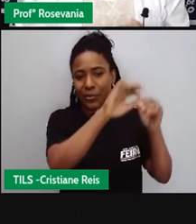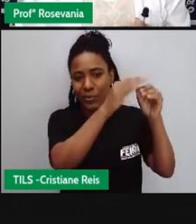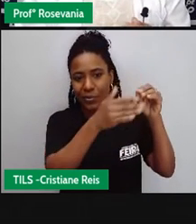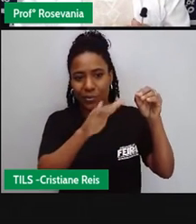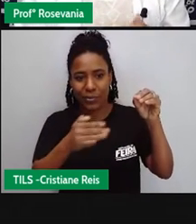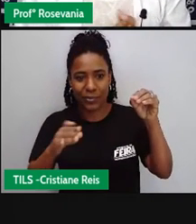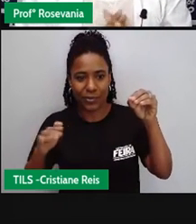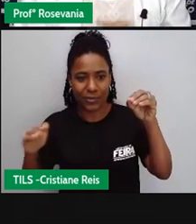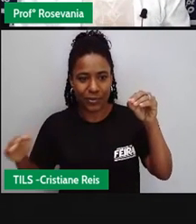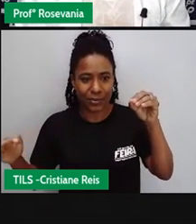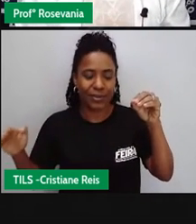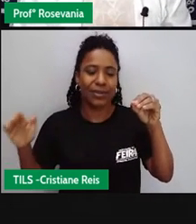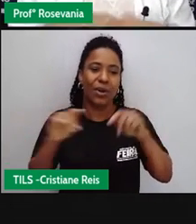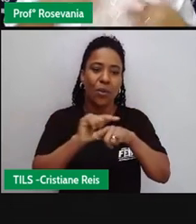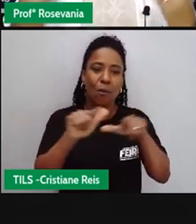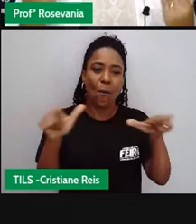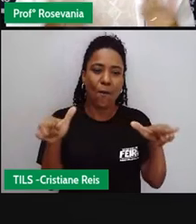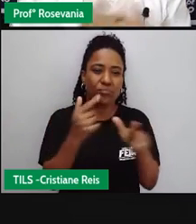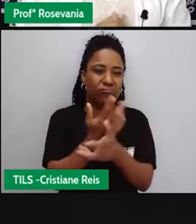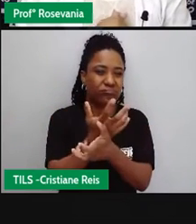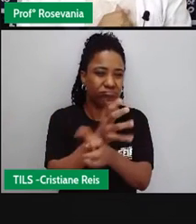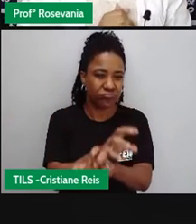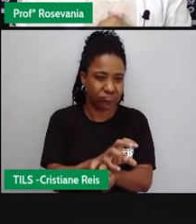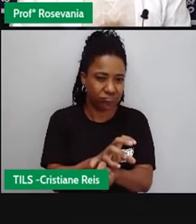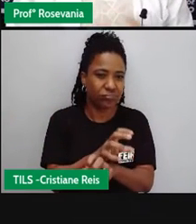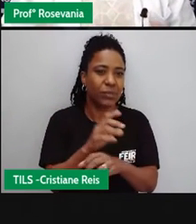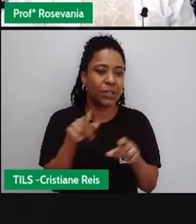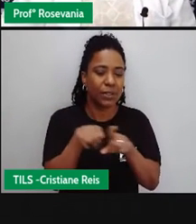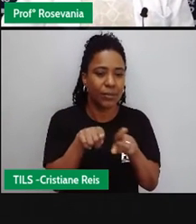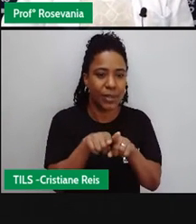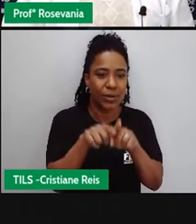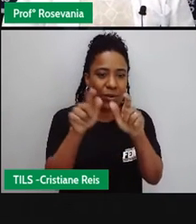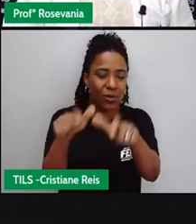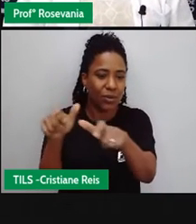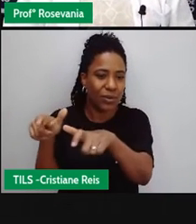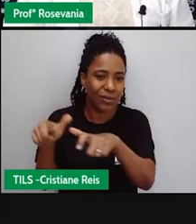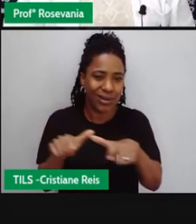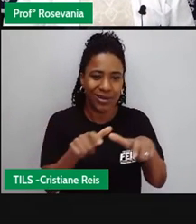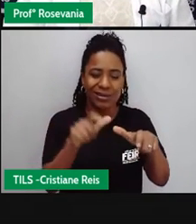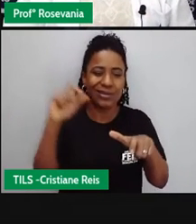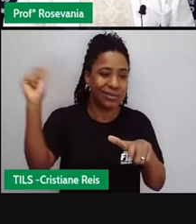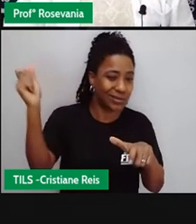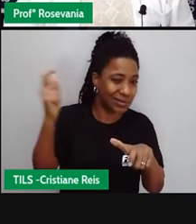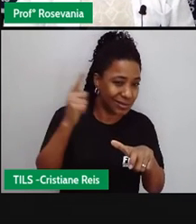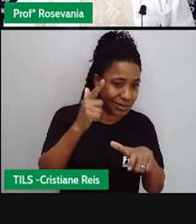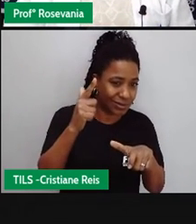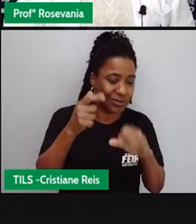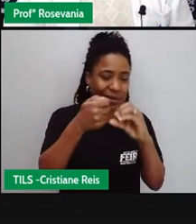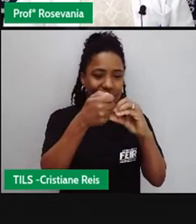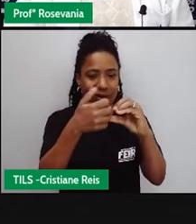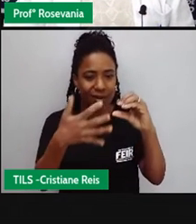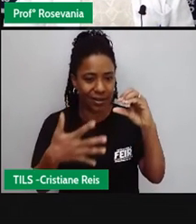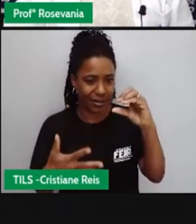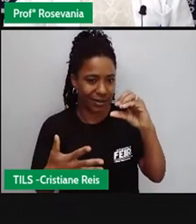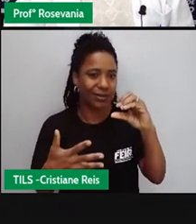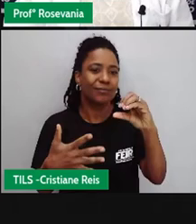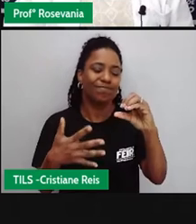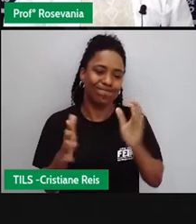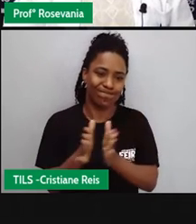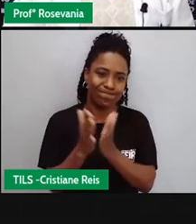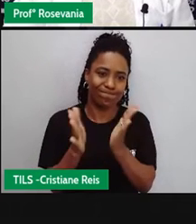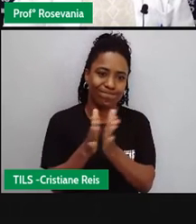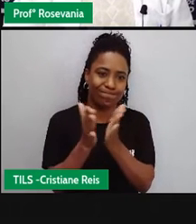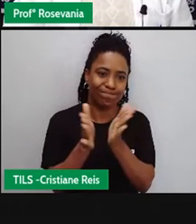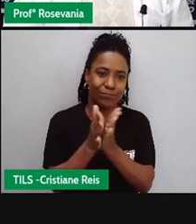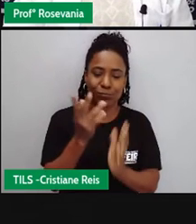processo um pouco de gastificação, a própria região semiárida, isso já vai dando uma característica um pouco, né, de empobrecimento